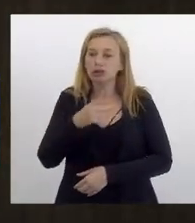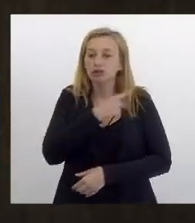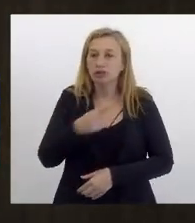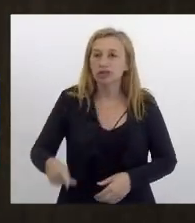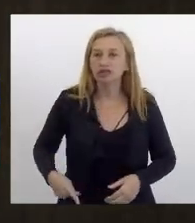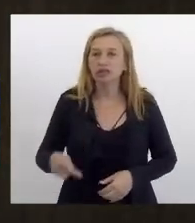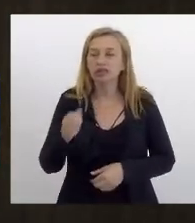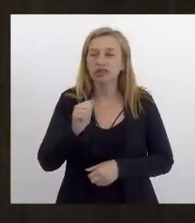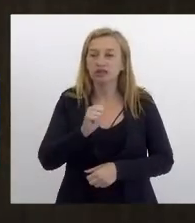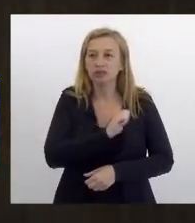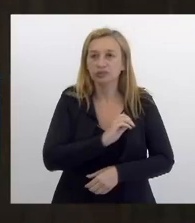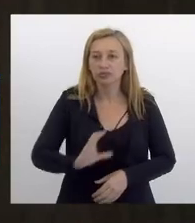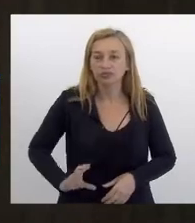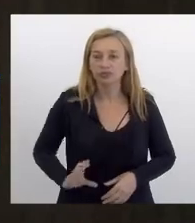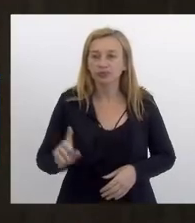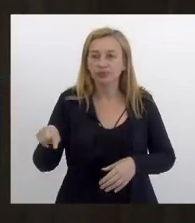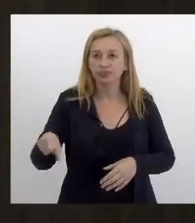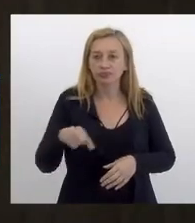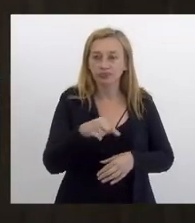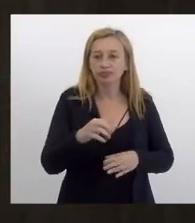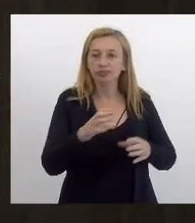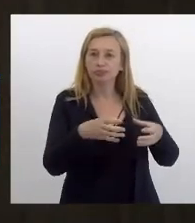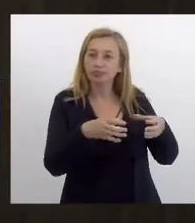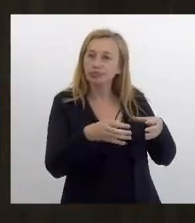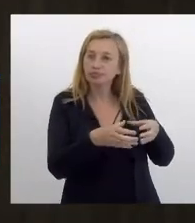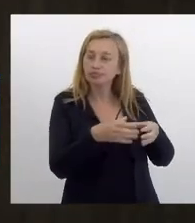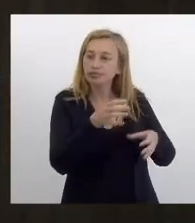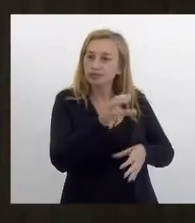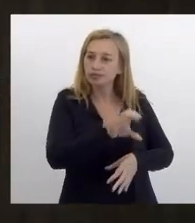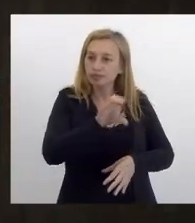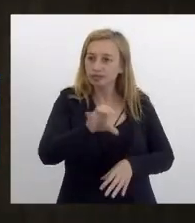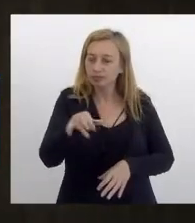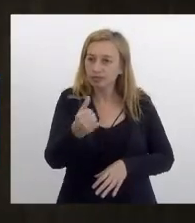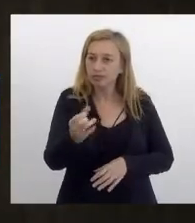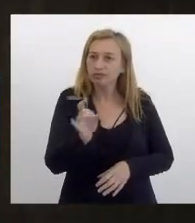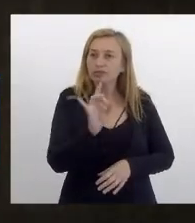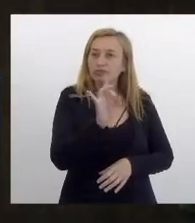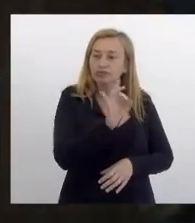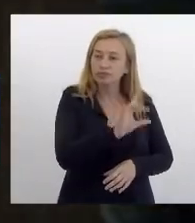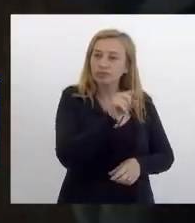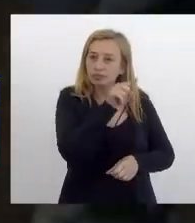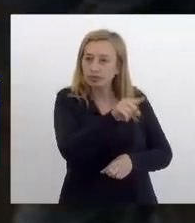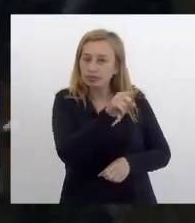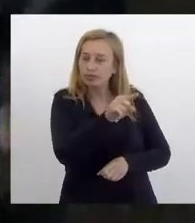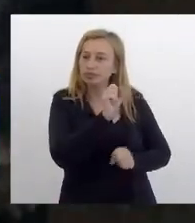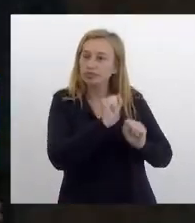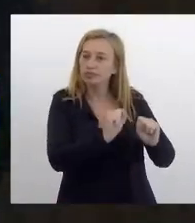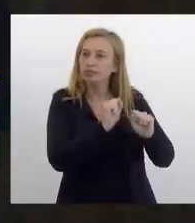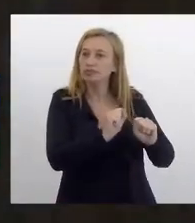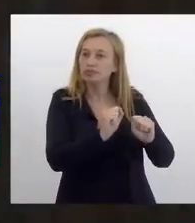trouxe para a CCJ para que, única e exclusivamente, pudéssemos ali tratar as emendas